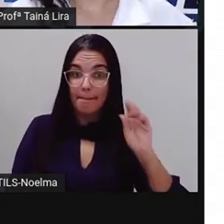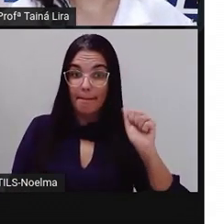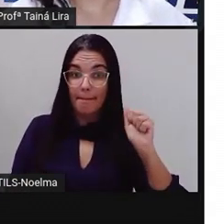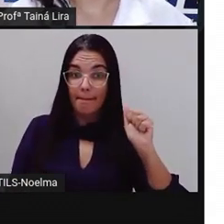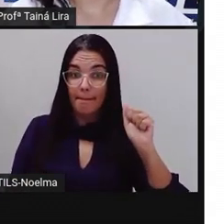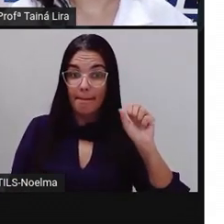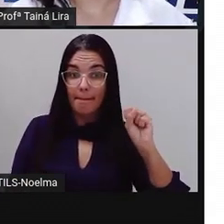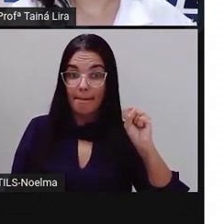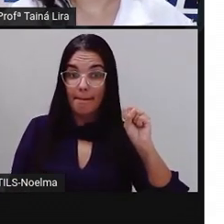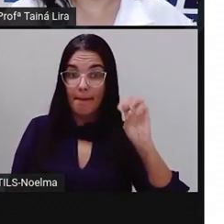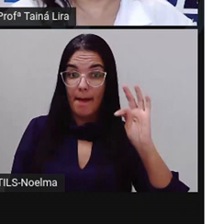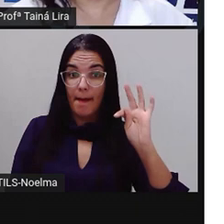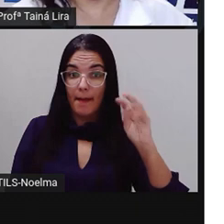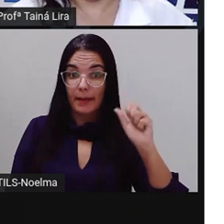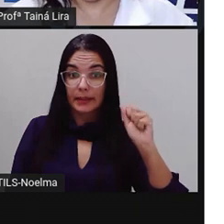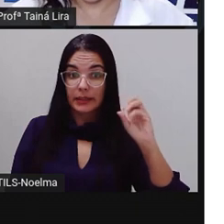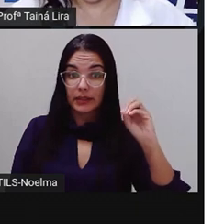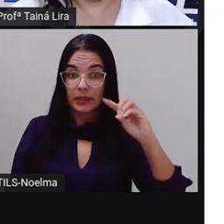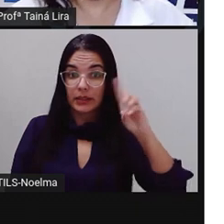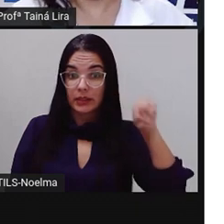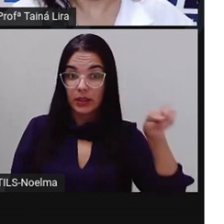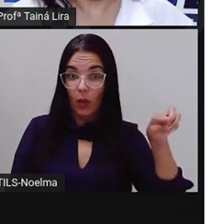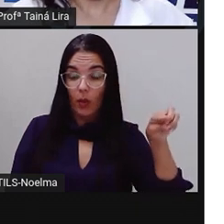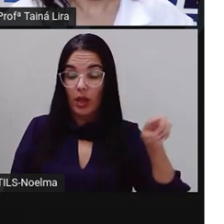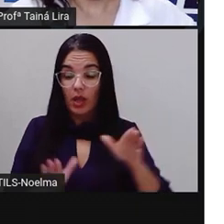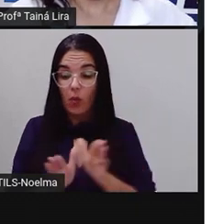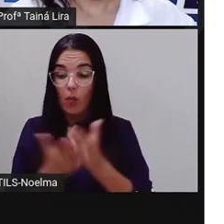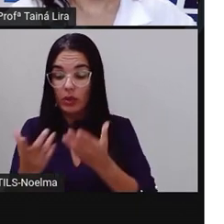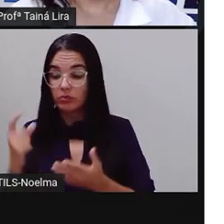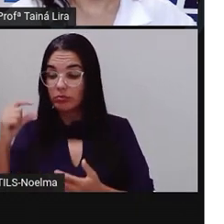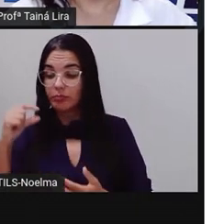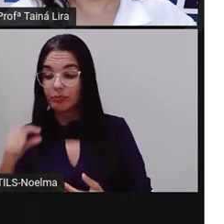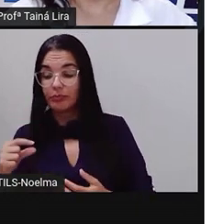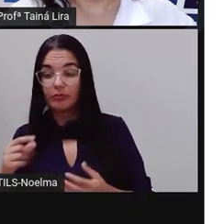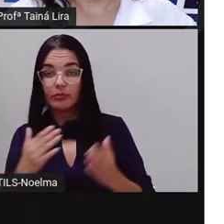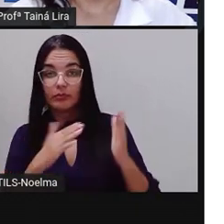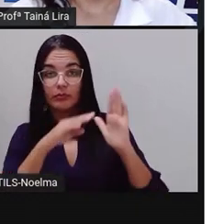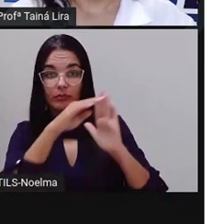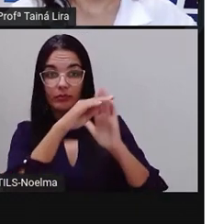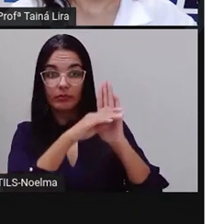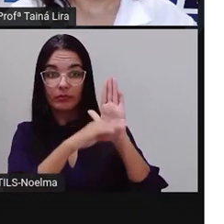Então, a Pró retirou algumas frases aí do texto, olha lá.